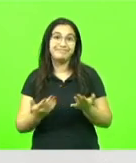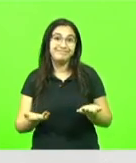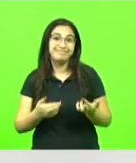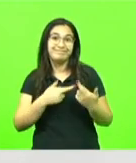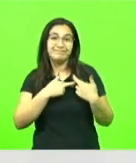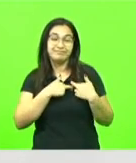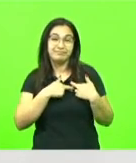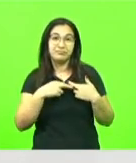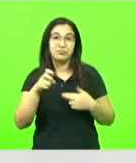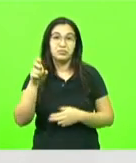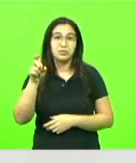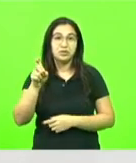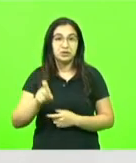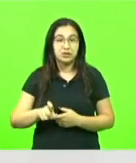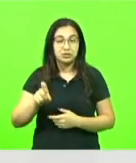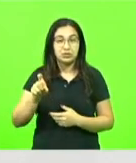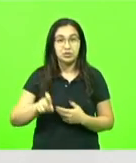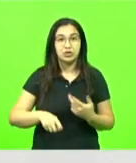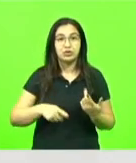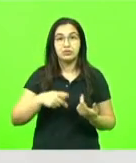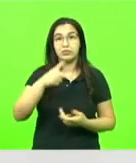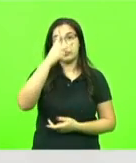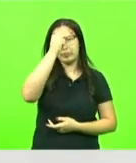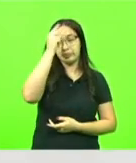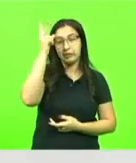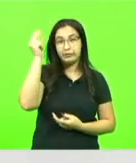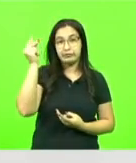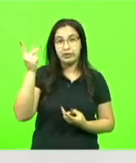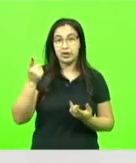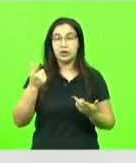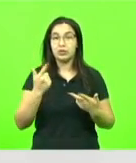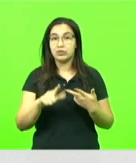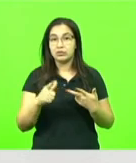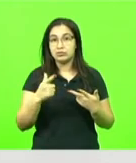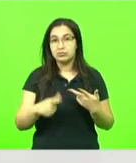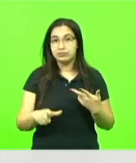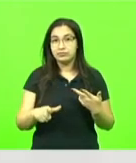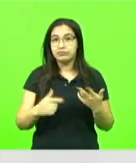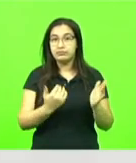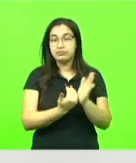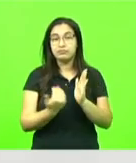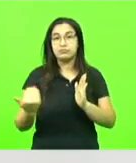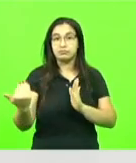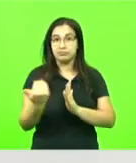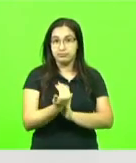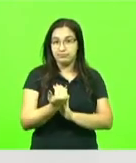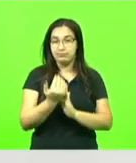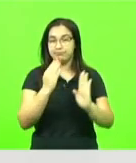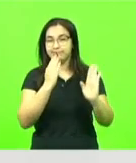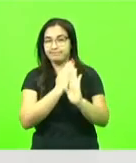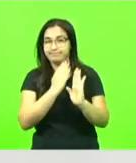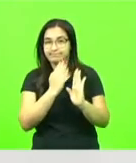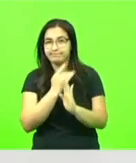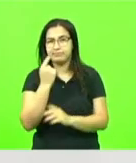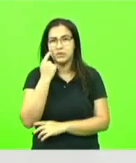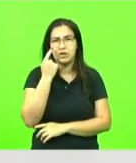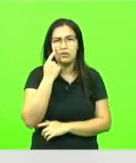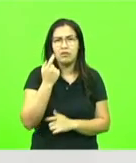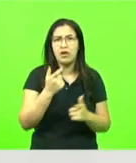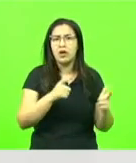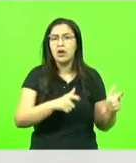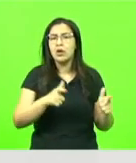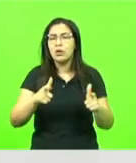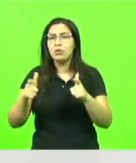município, do prefeito, dos vereadores, do legislativo, também do município, aumentar as formas de fiscalizar onde se recebe